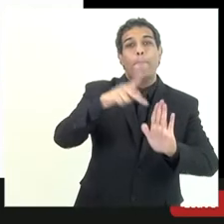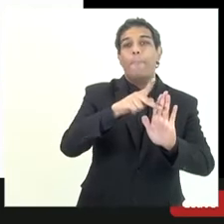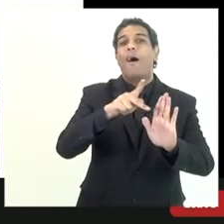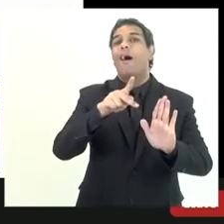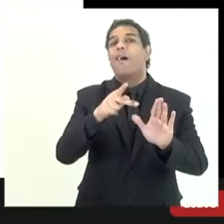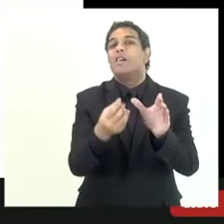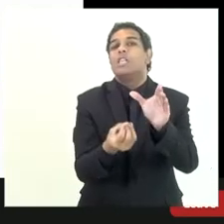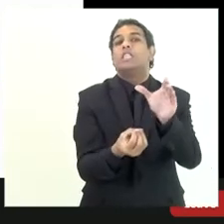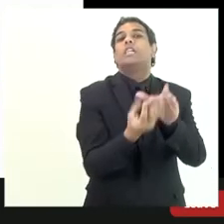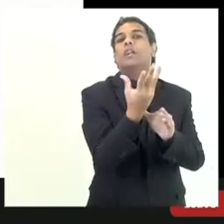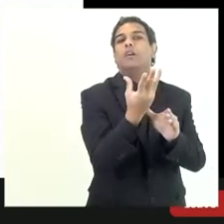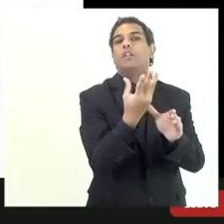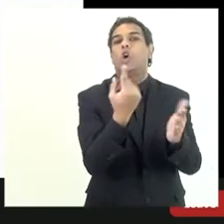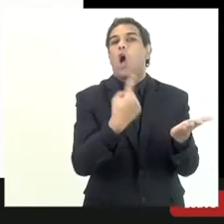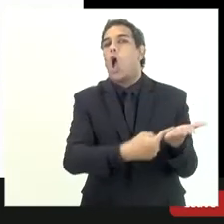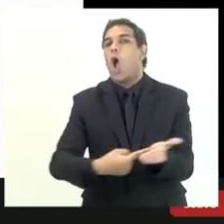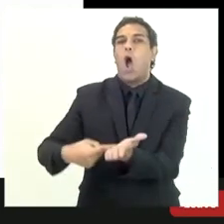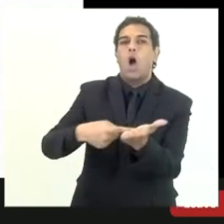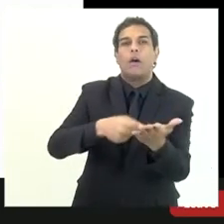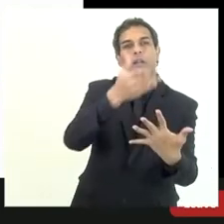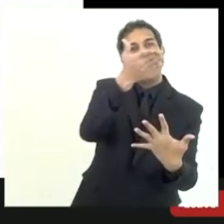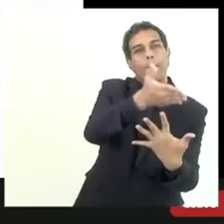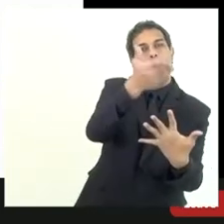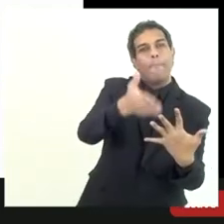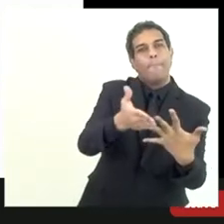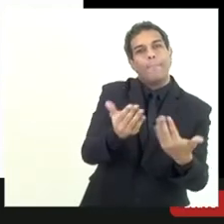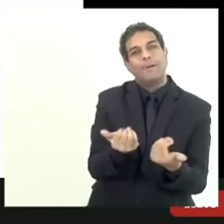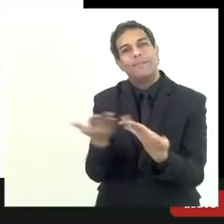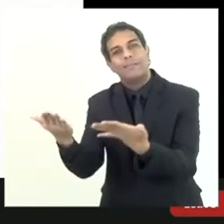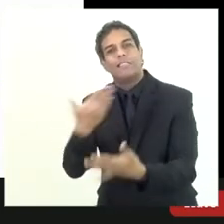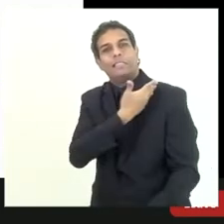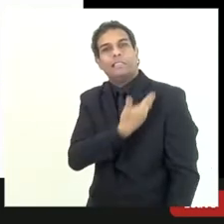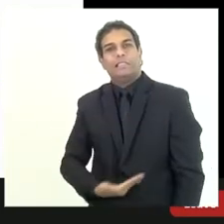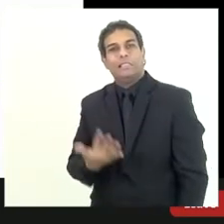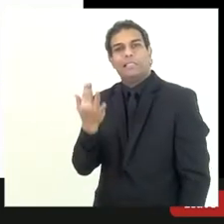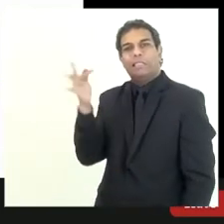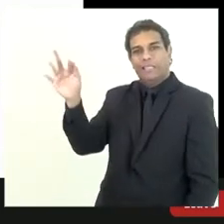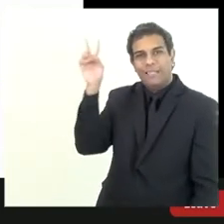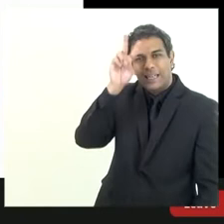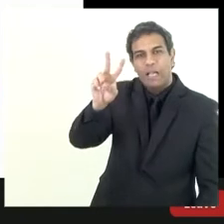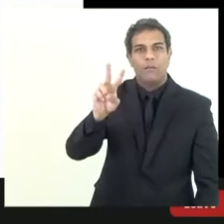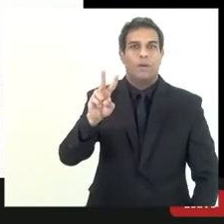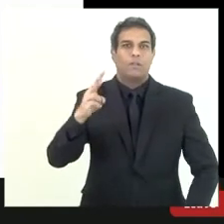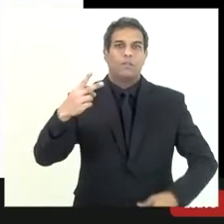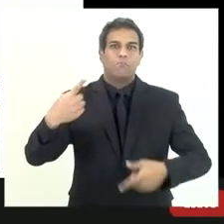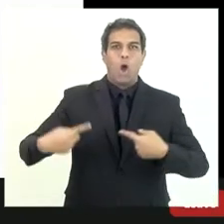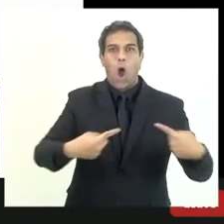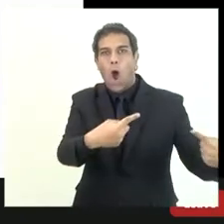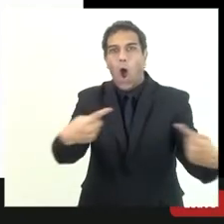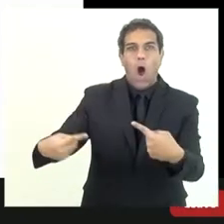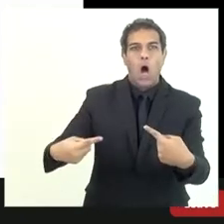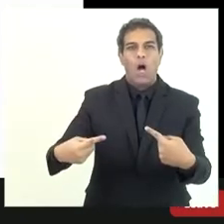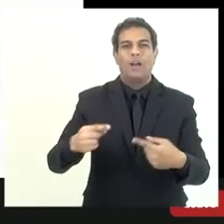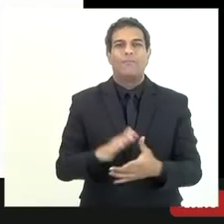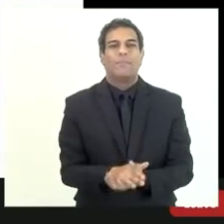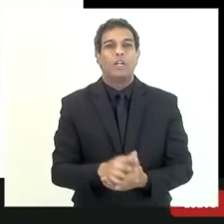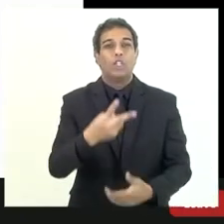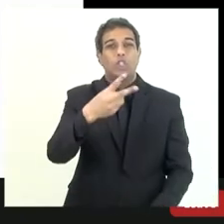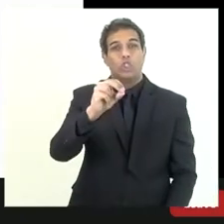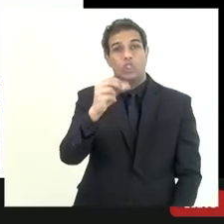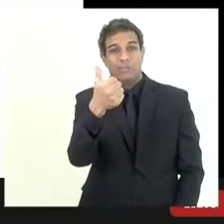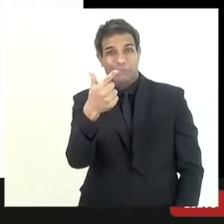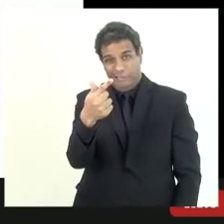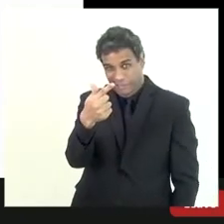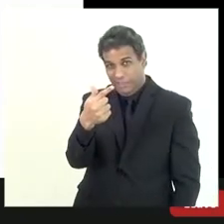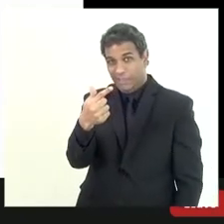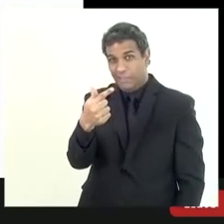criou um rating para os créditos da União e que até gerou um grande alarde na época porque em 2017 a União ela